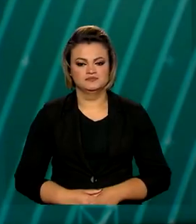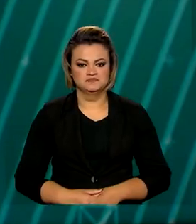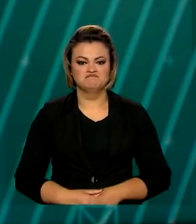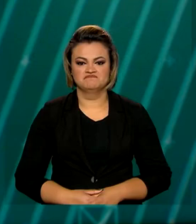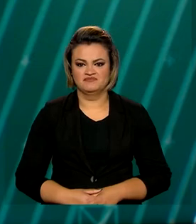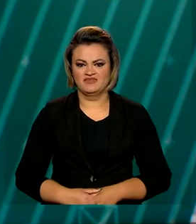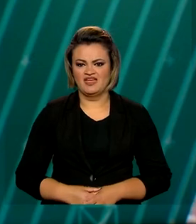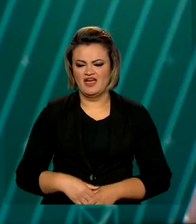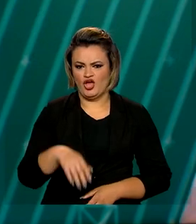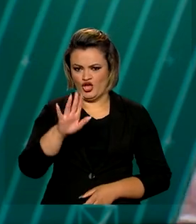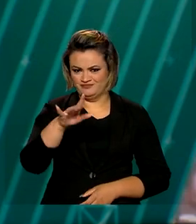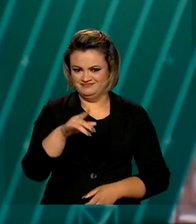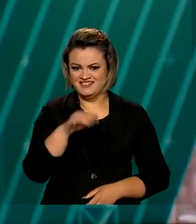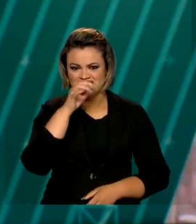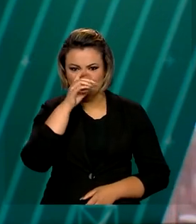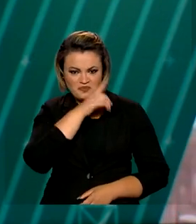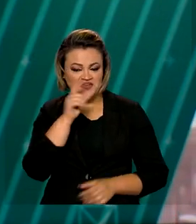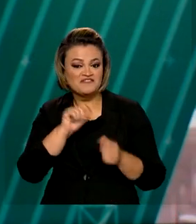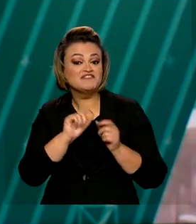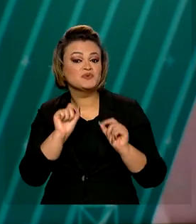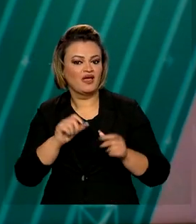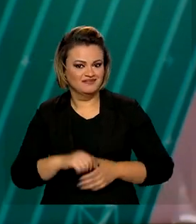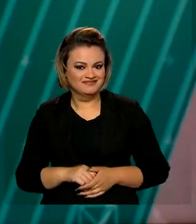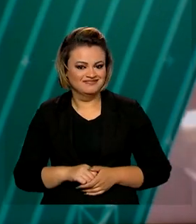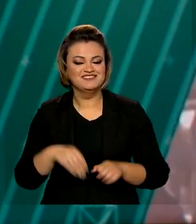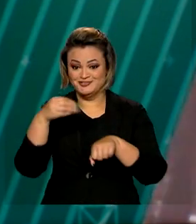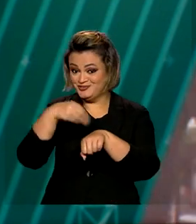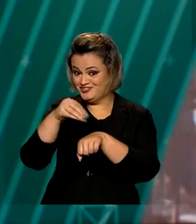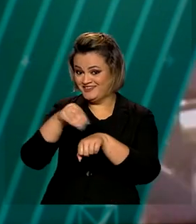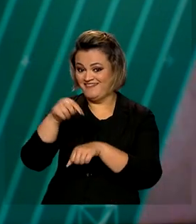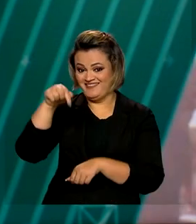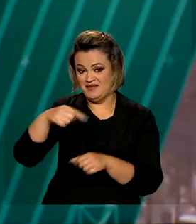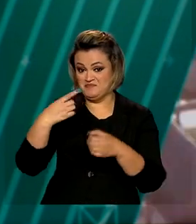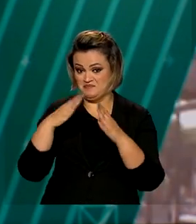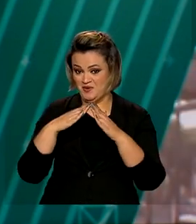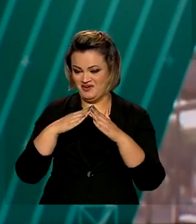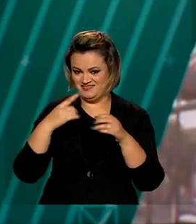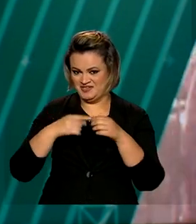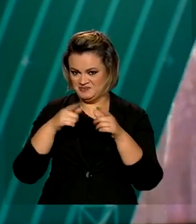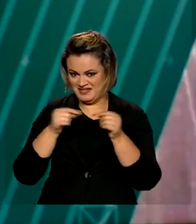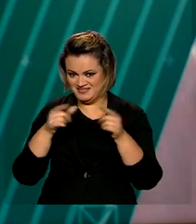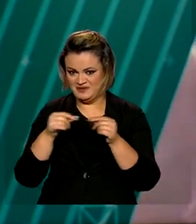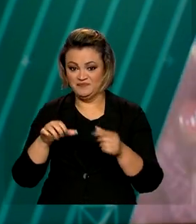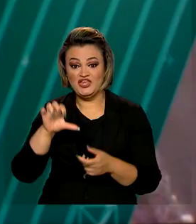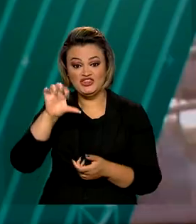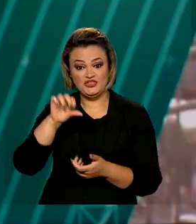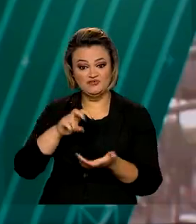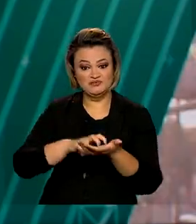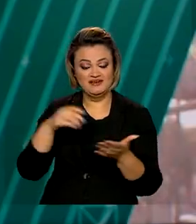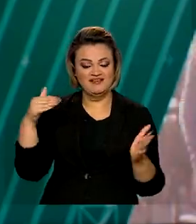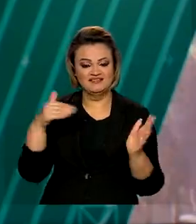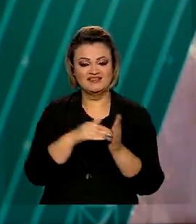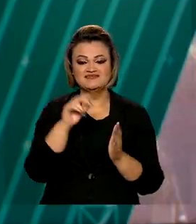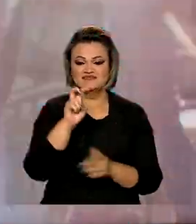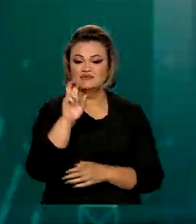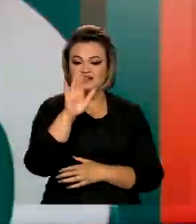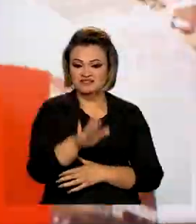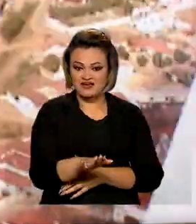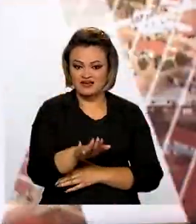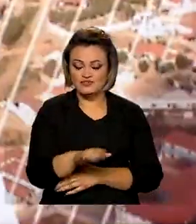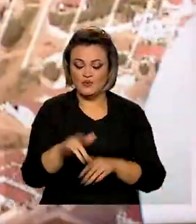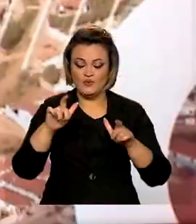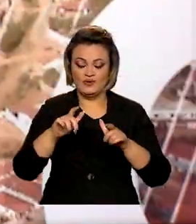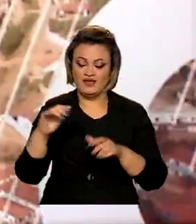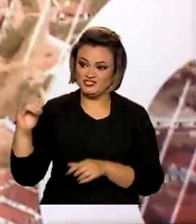Já tem programação para este domingo? Aí vai uma dica para quem mora aqui em Brasília. De 9 da manhã até as 5 da tarde, a base